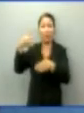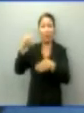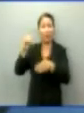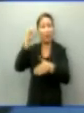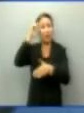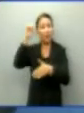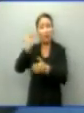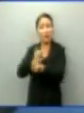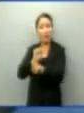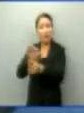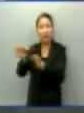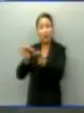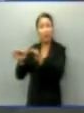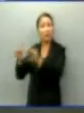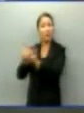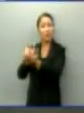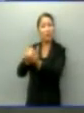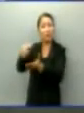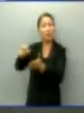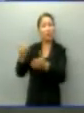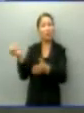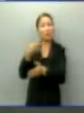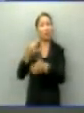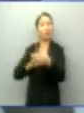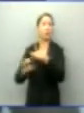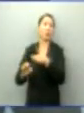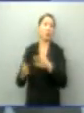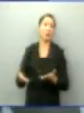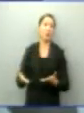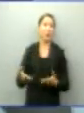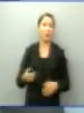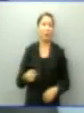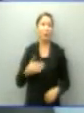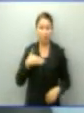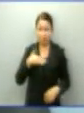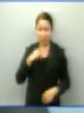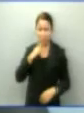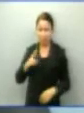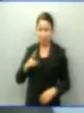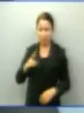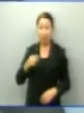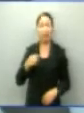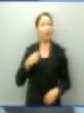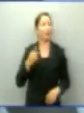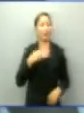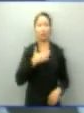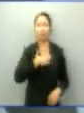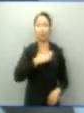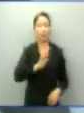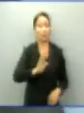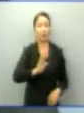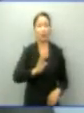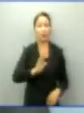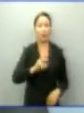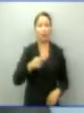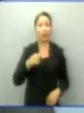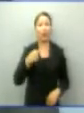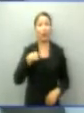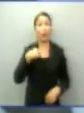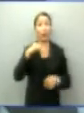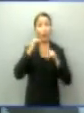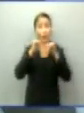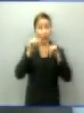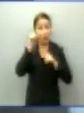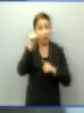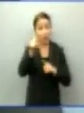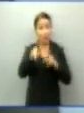de decreto, houver. O candidato está satisfeito com a resposta? Não estou satisfeito. Eu quero dizer a você, cidadão eleitor, que a Secretaria